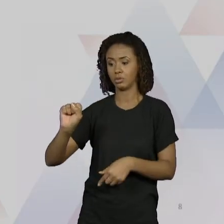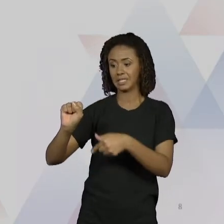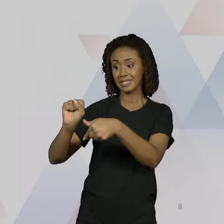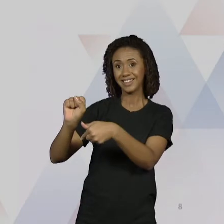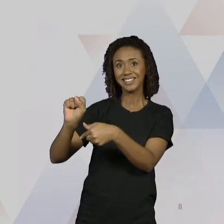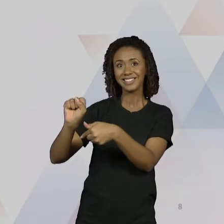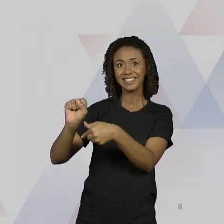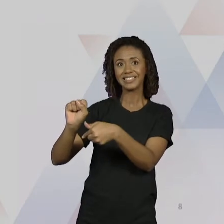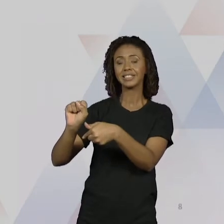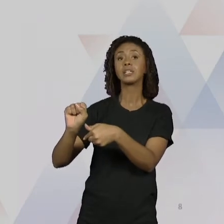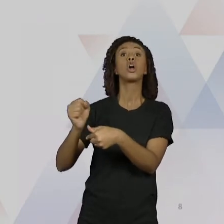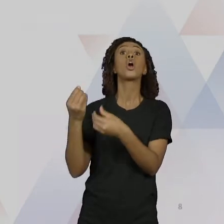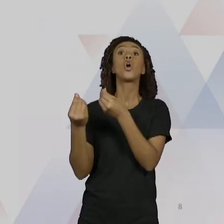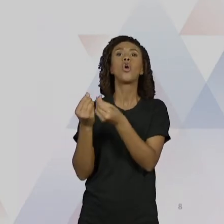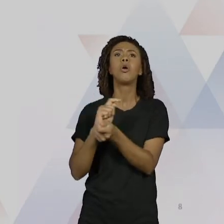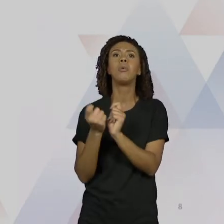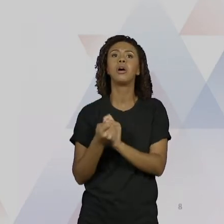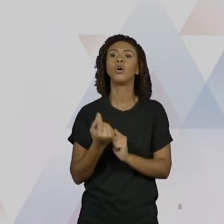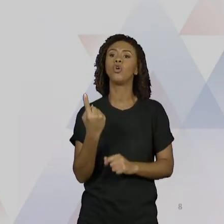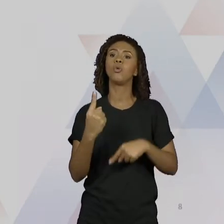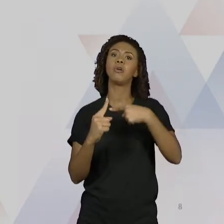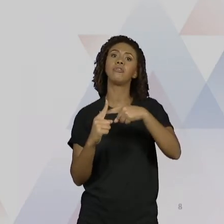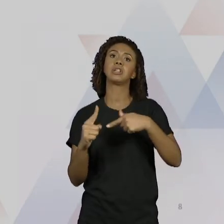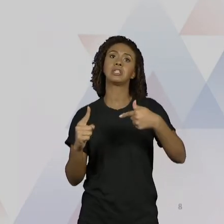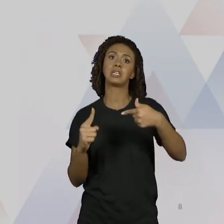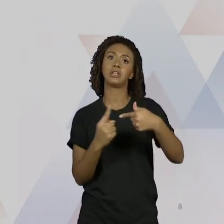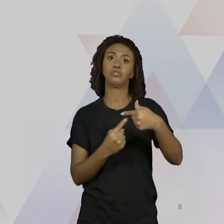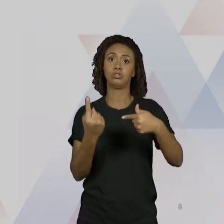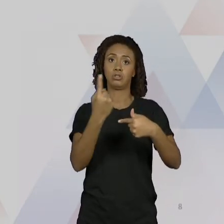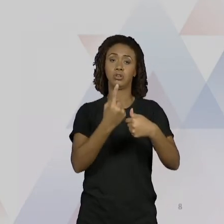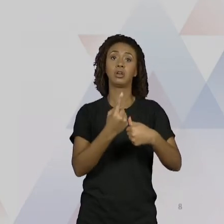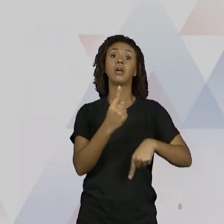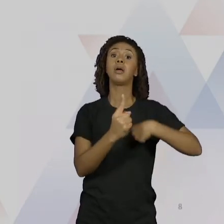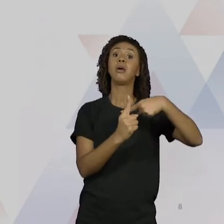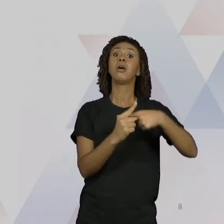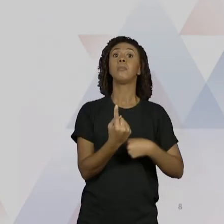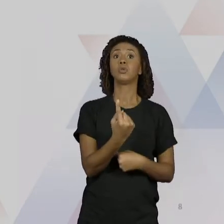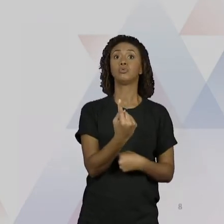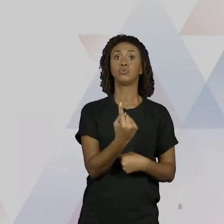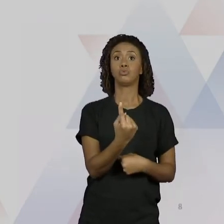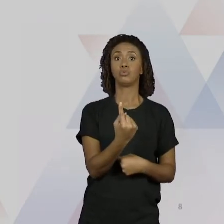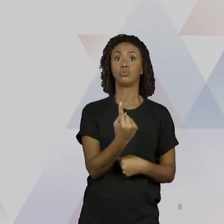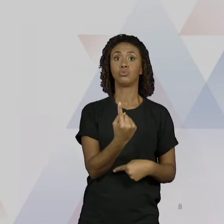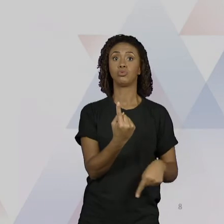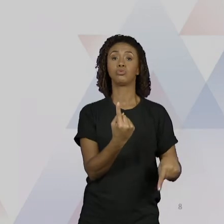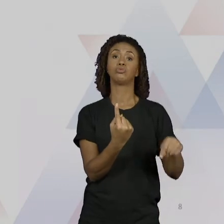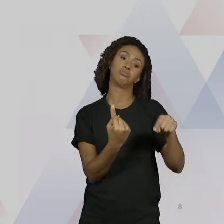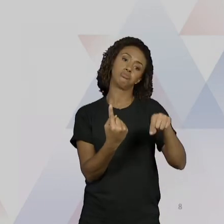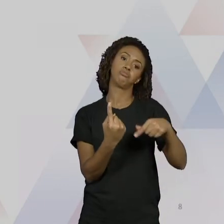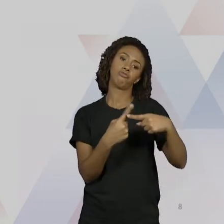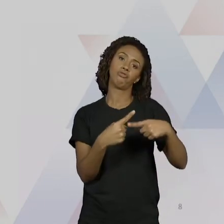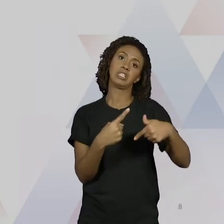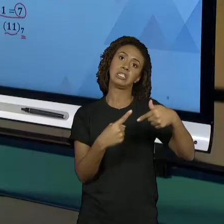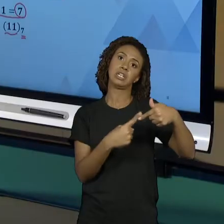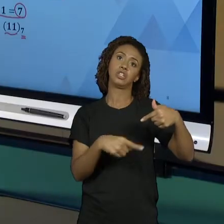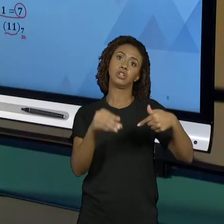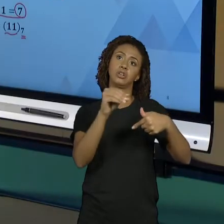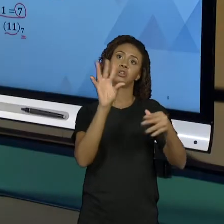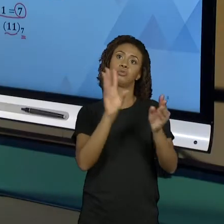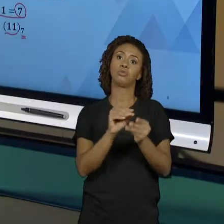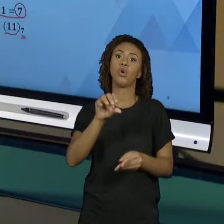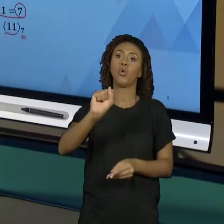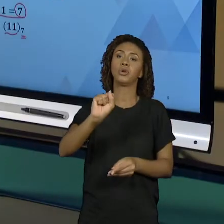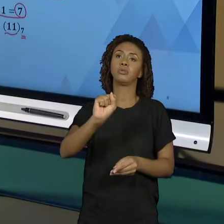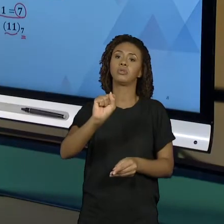ele se escreve como 1 vezes 7, 7, mais 1, 8. Então ele vai ser o 11 na base 7. Então essas duas